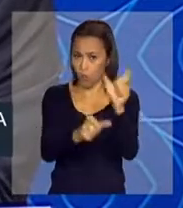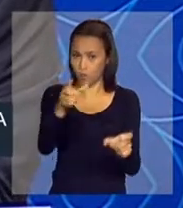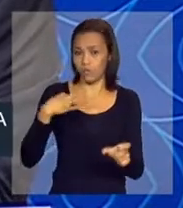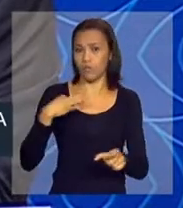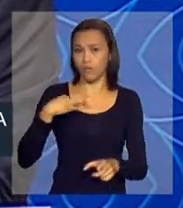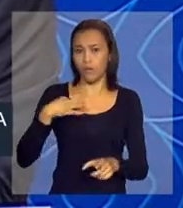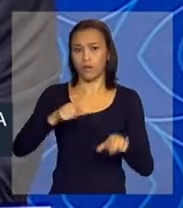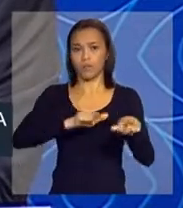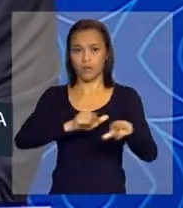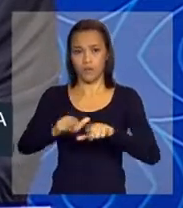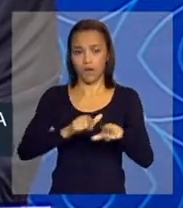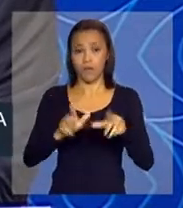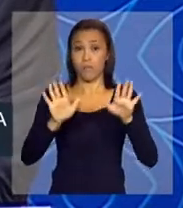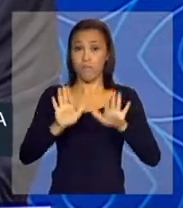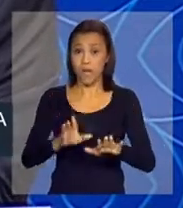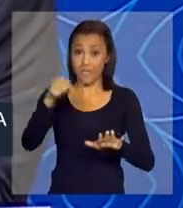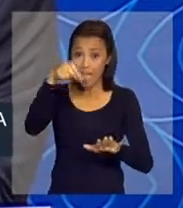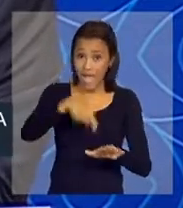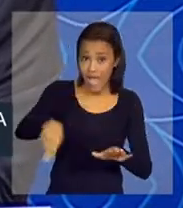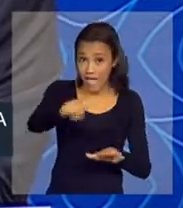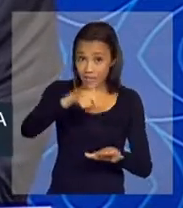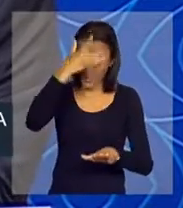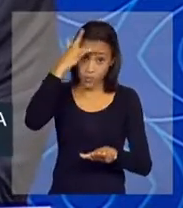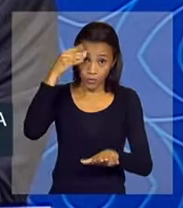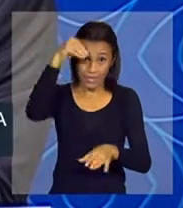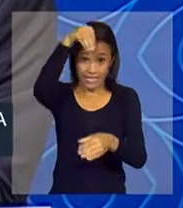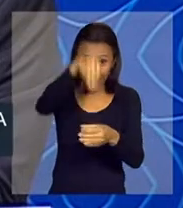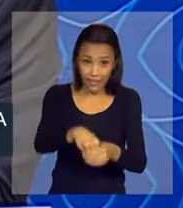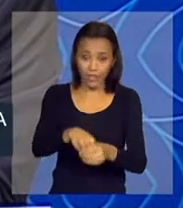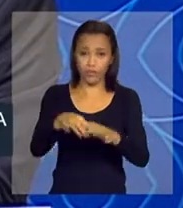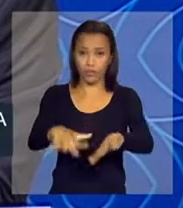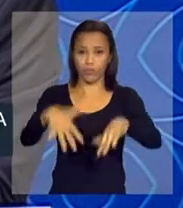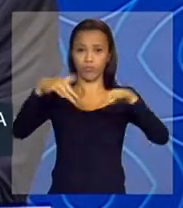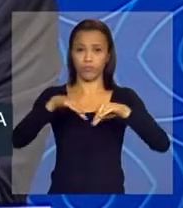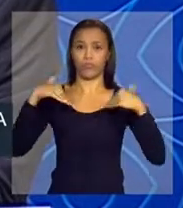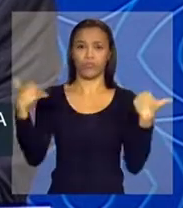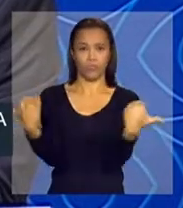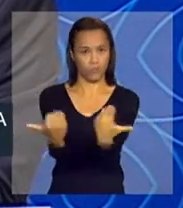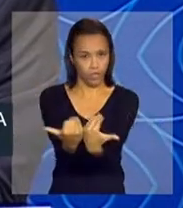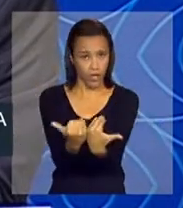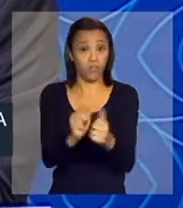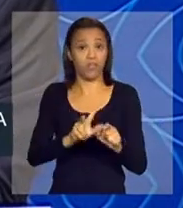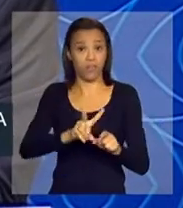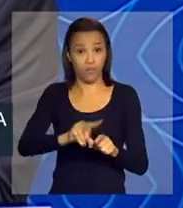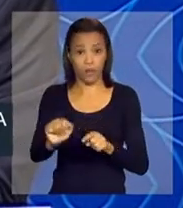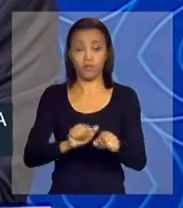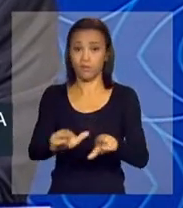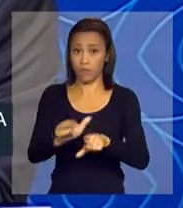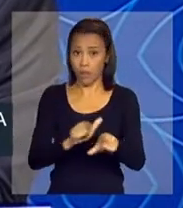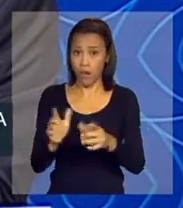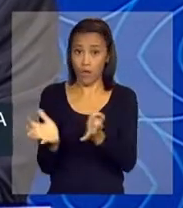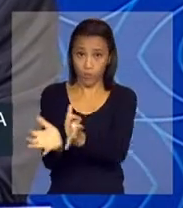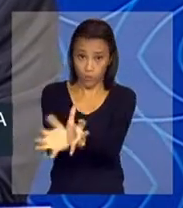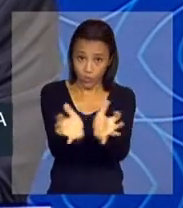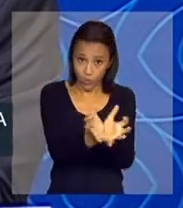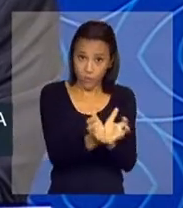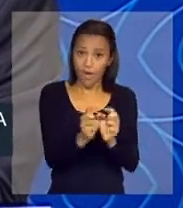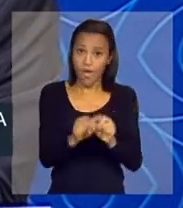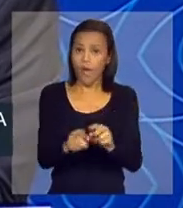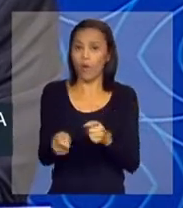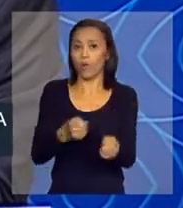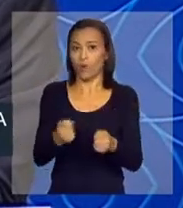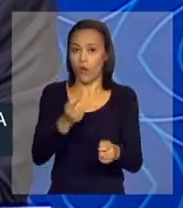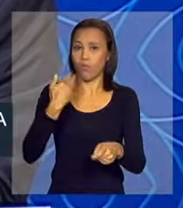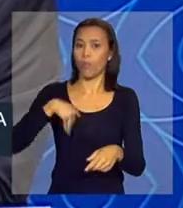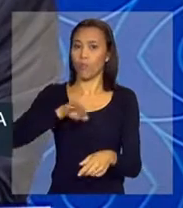de voluntários trabalhando. Mas esses dentro das instalações, que são as instalações oficiais que vão operar as equipes, estes são controlados